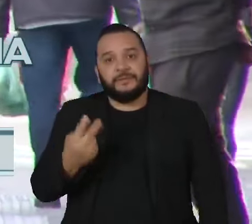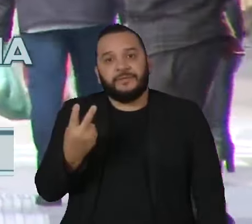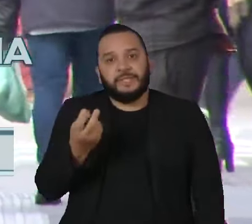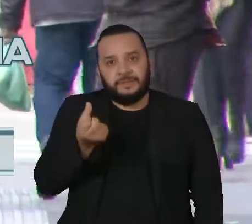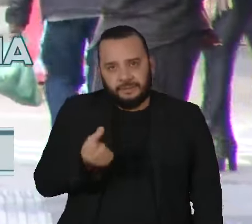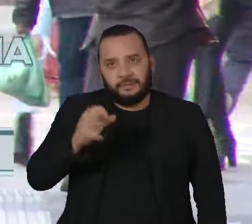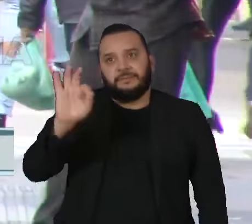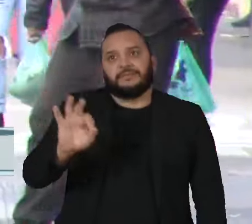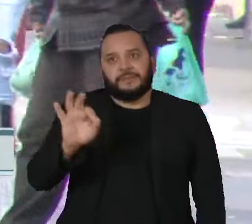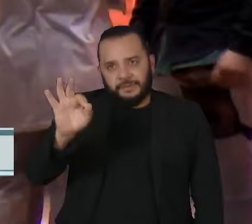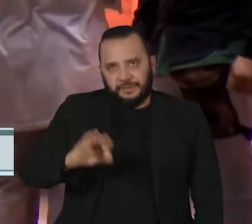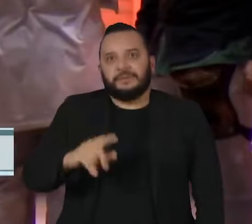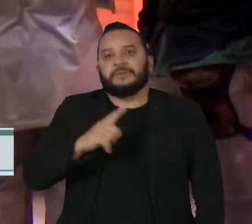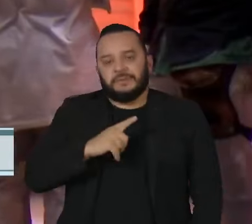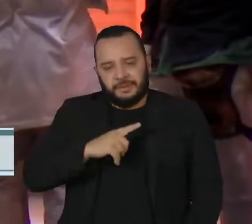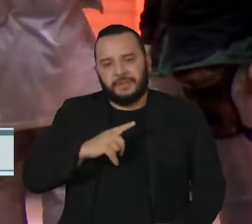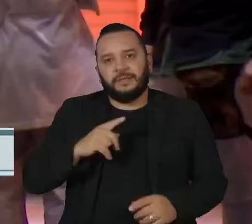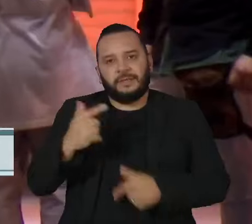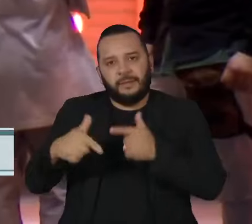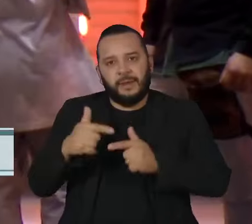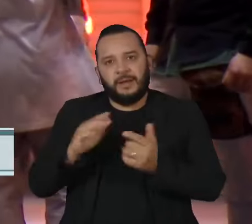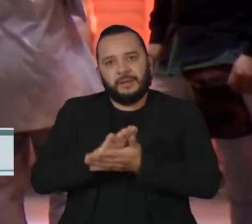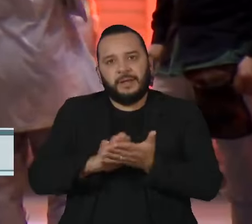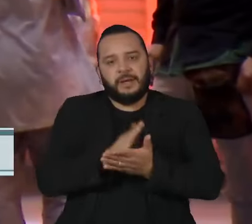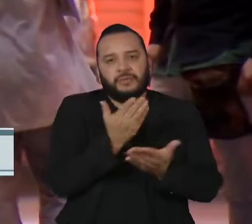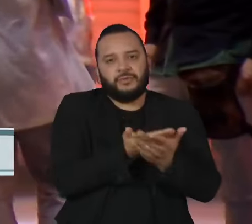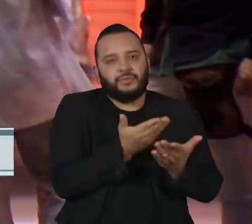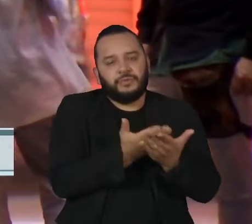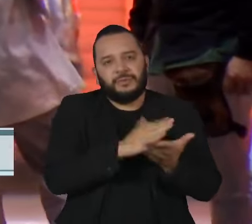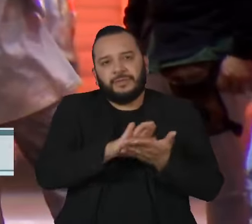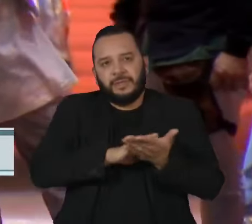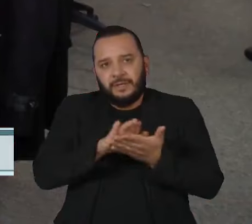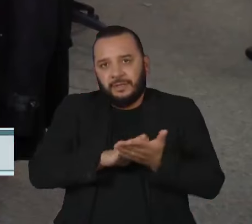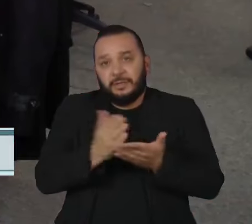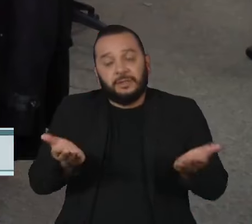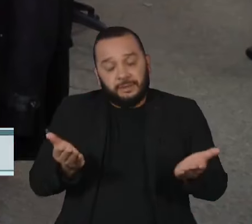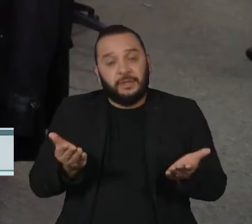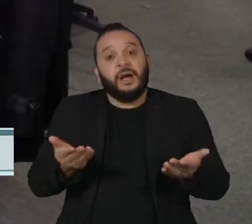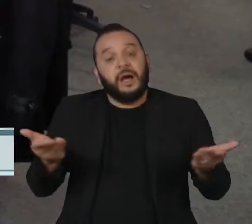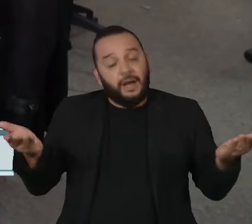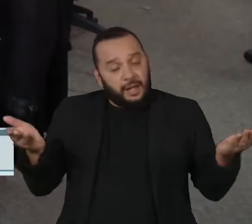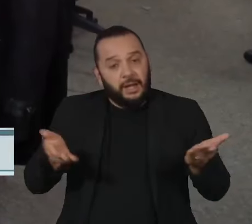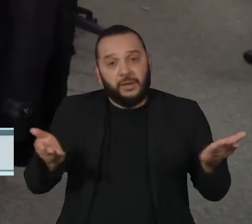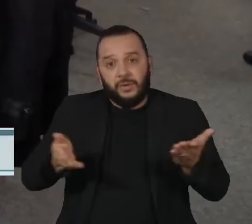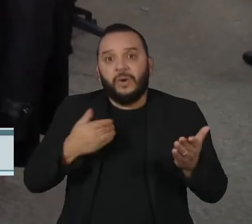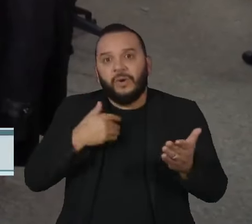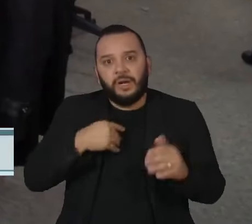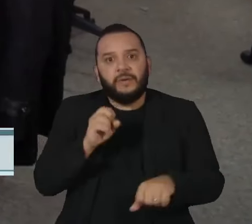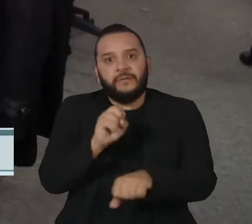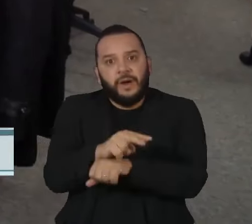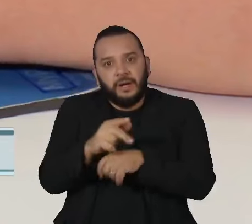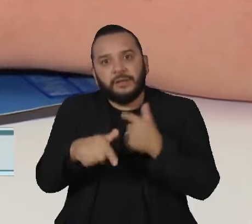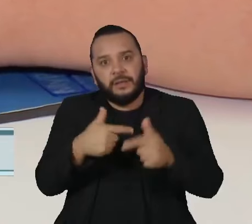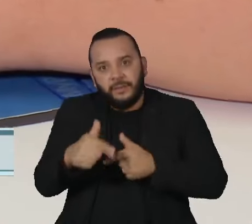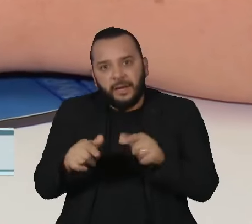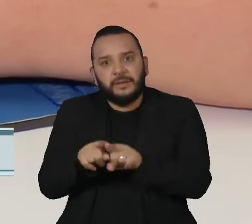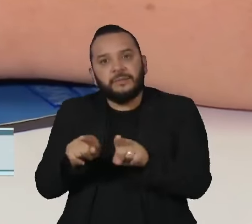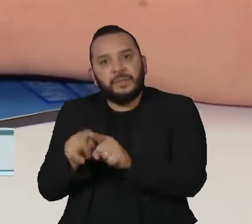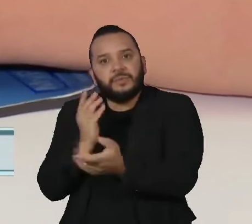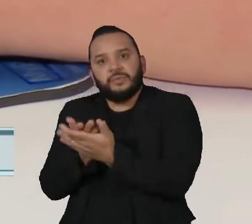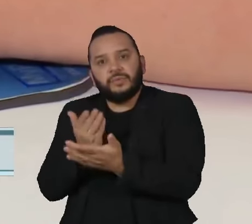26%. Essa redução, uma tendência global, é um dos destaques do relatório. As